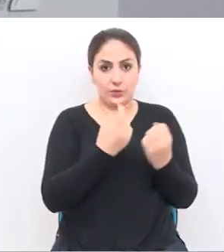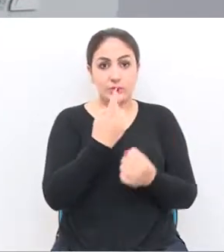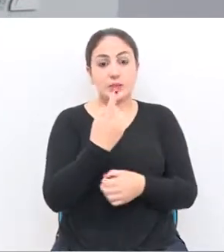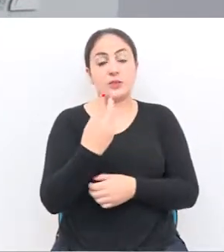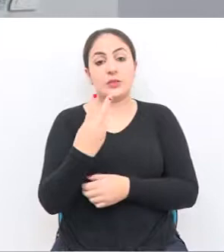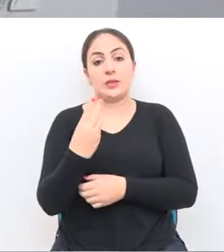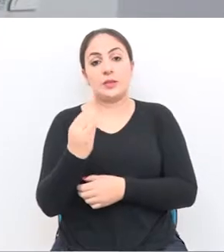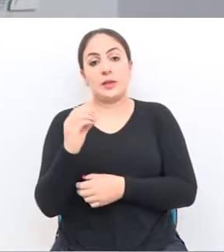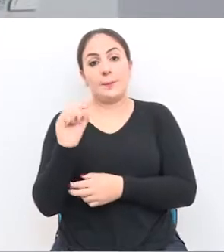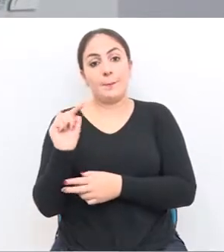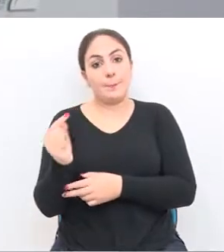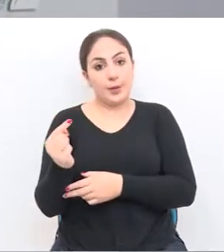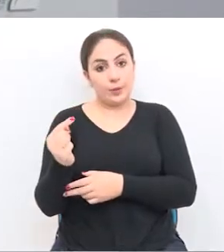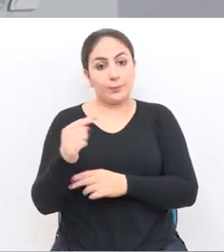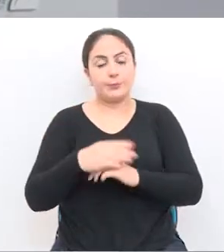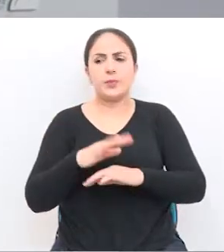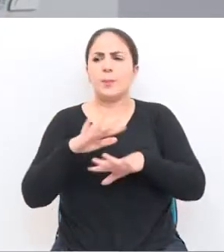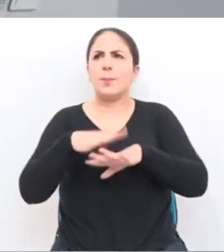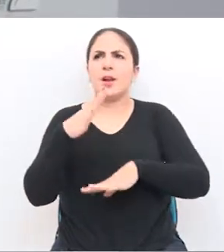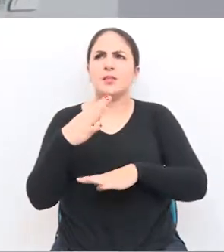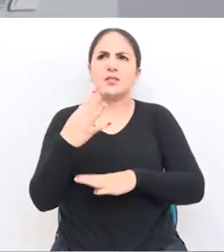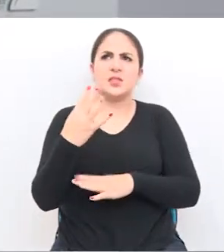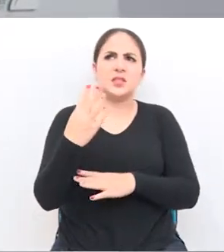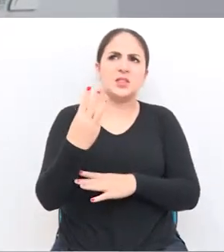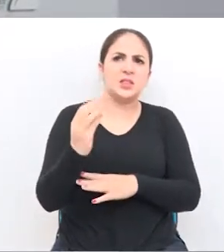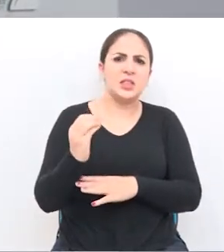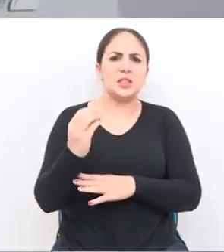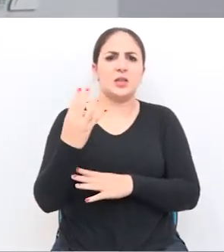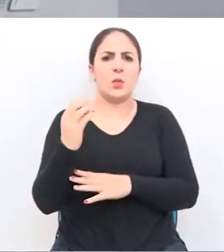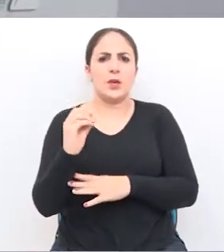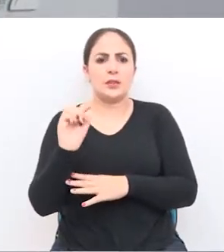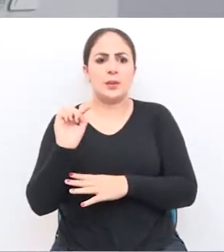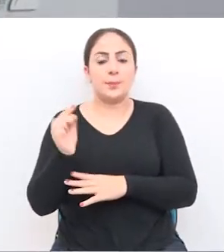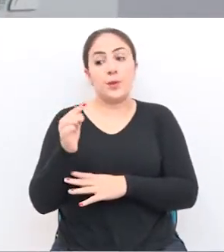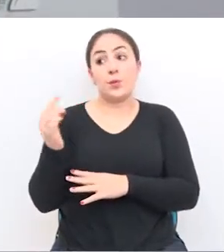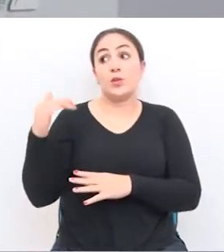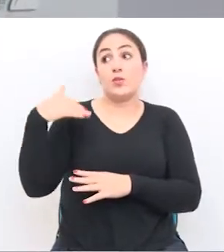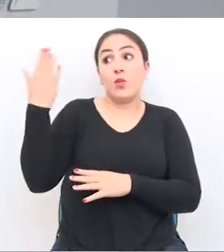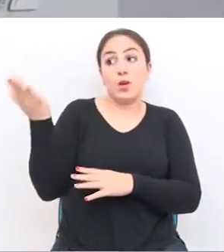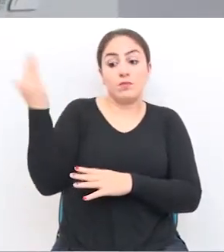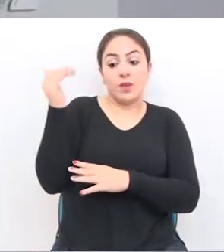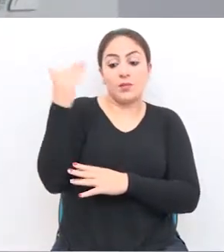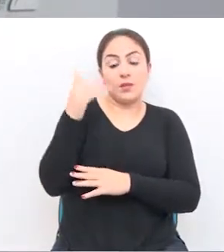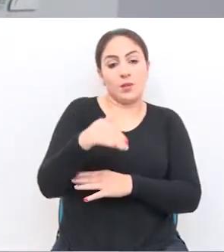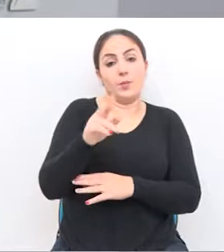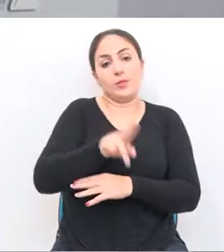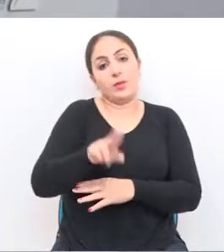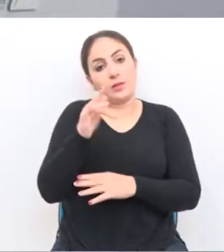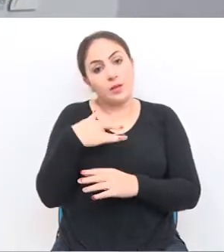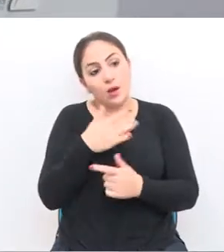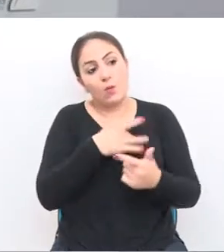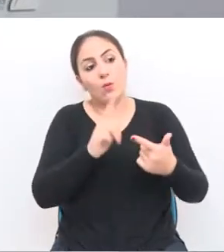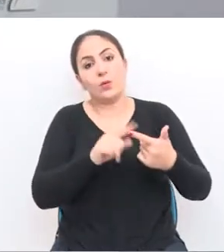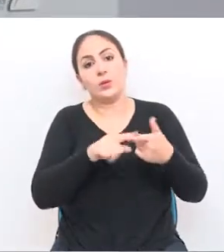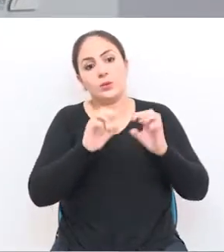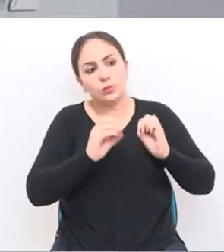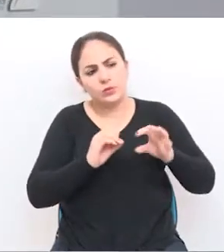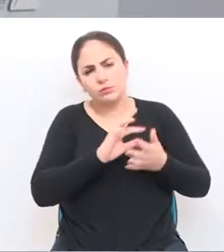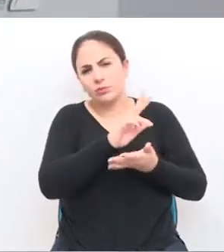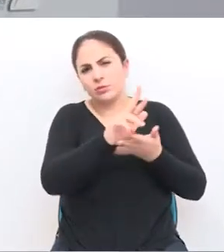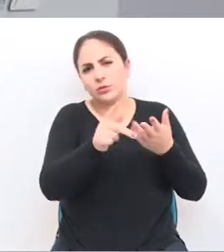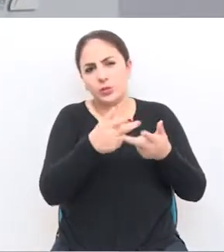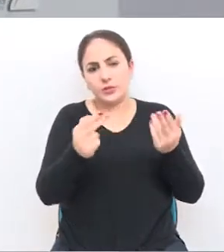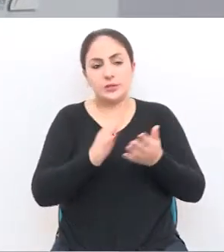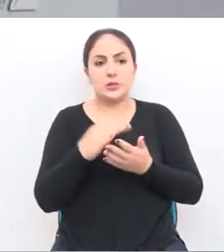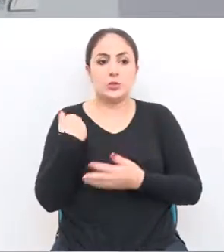veículos. Mais em torno de 30, 40 mil os veículos que vêm de fora para usar a saúde, educação, o saneamento básico, a prestação de serviço, o agronegócio,